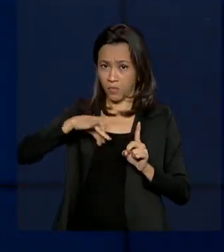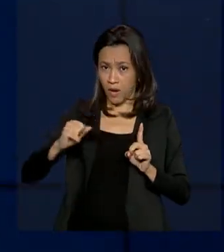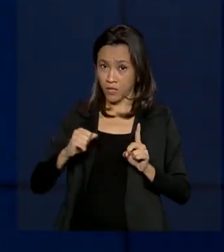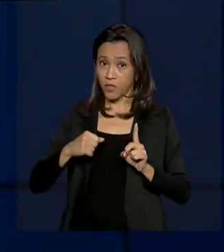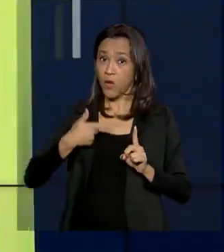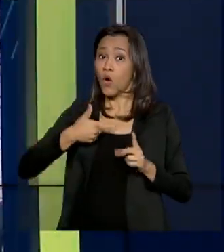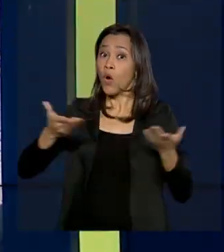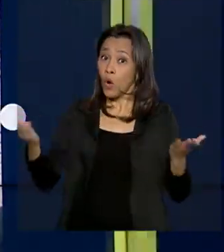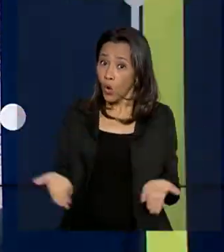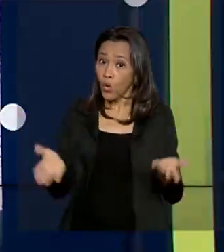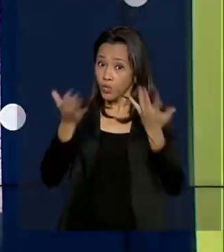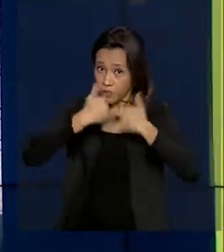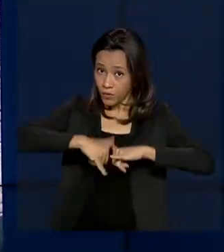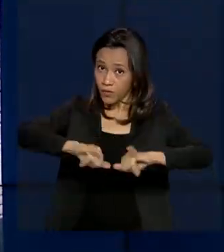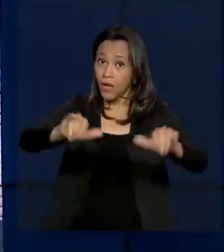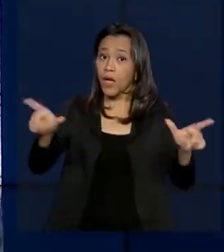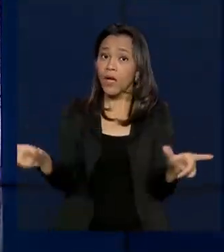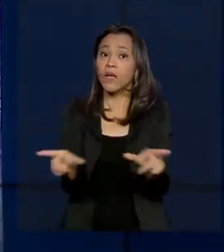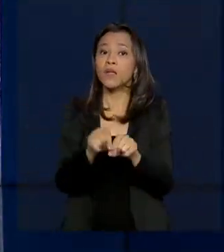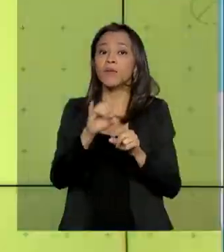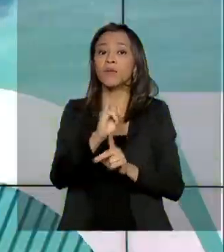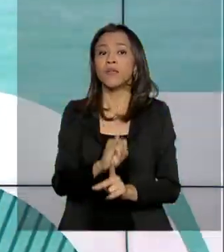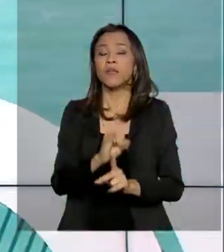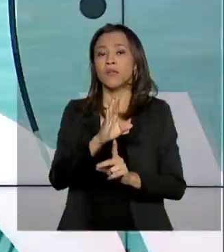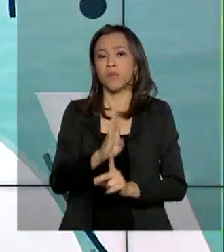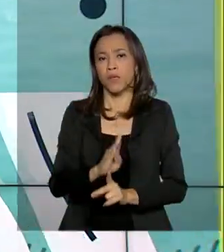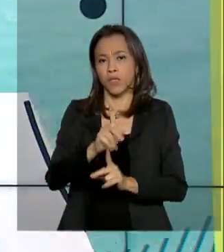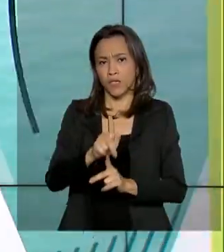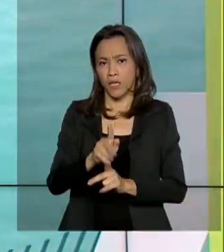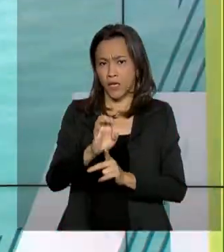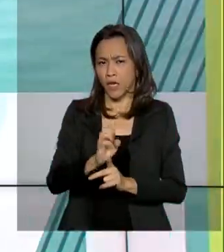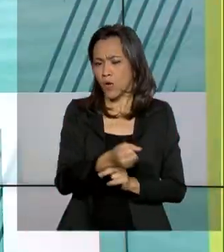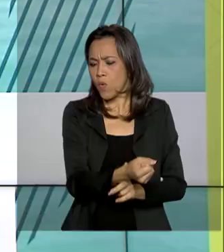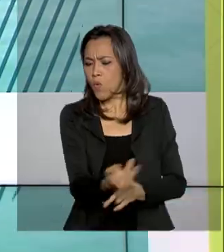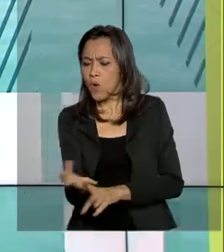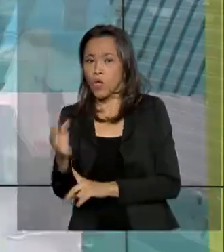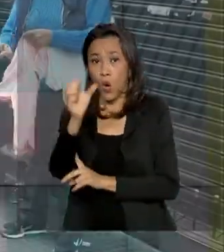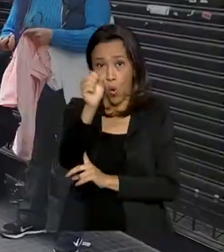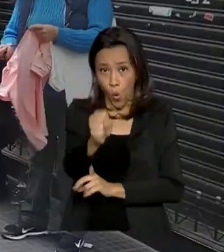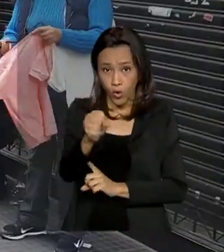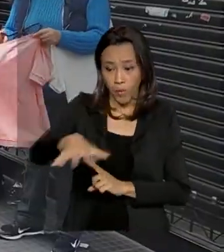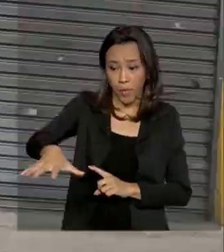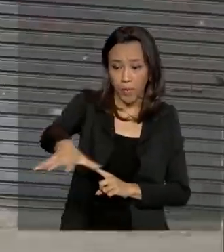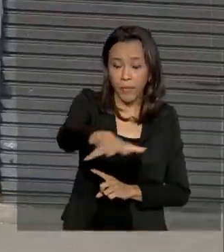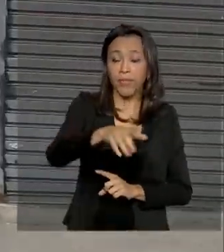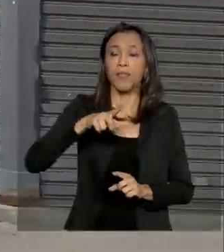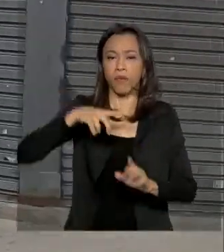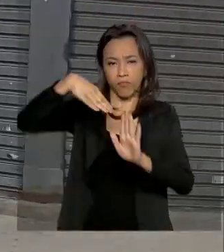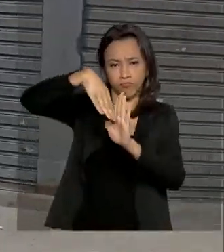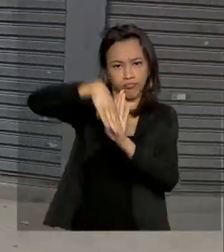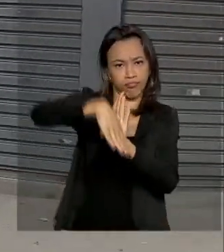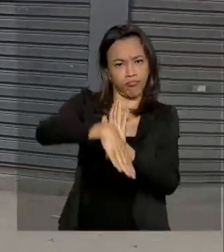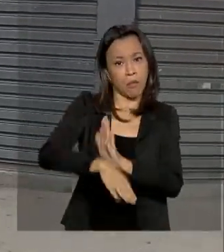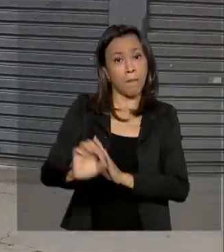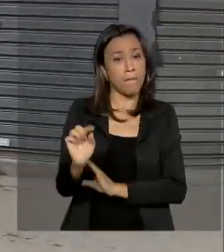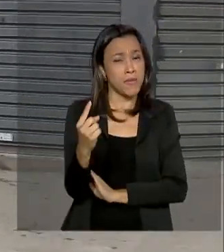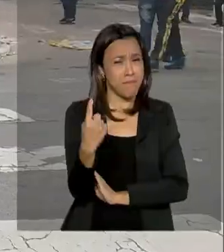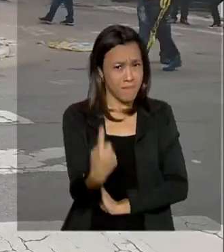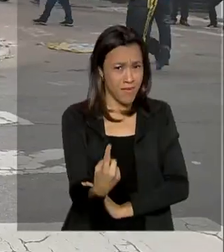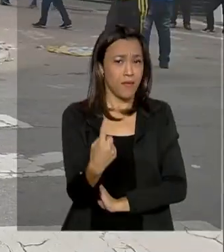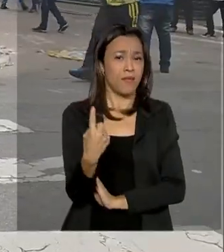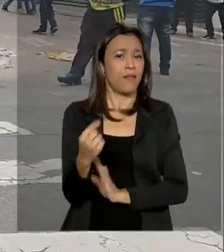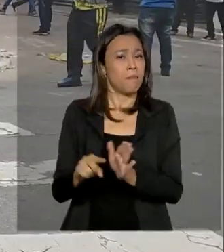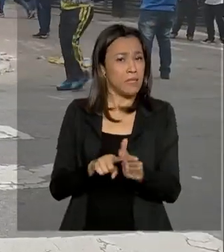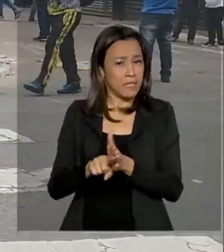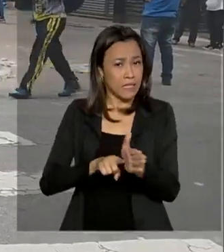divulgados hoje pelo IBGE. Todas as oito atividades pesquisadas apresentaram queda. Foi a primeira pesquisa contabilizando um mês